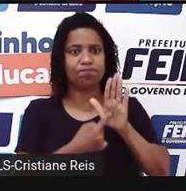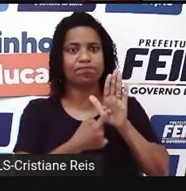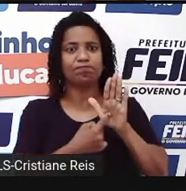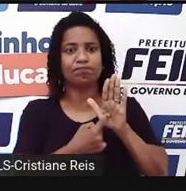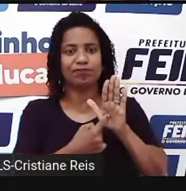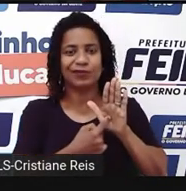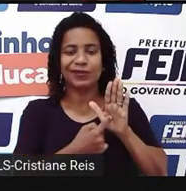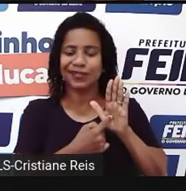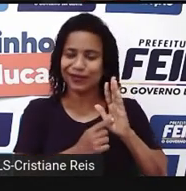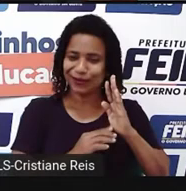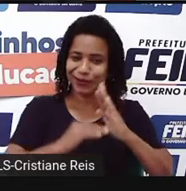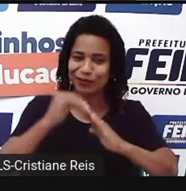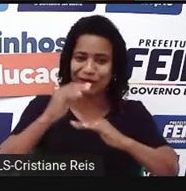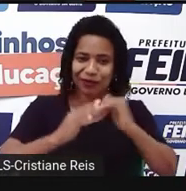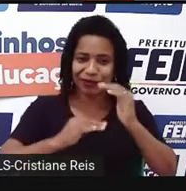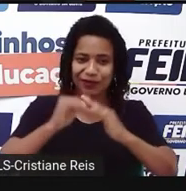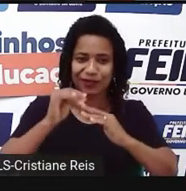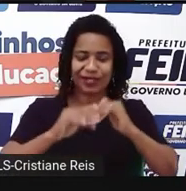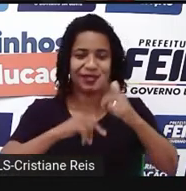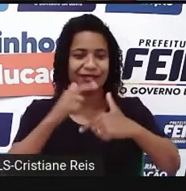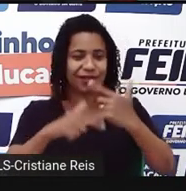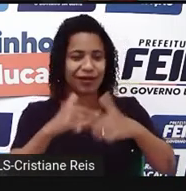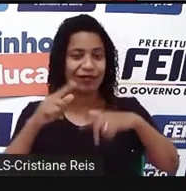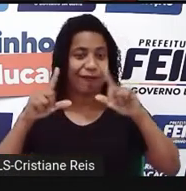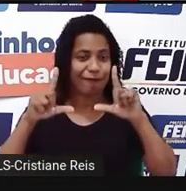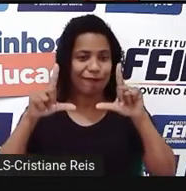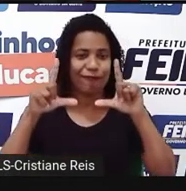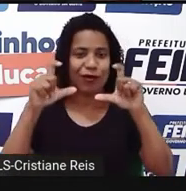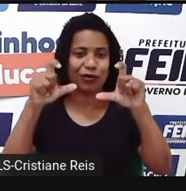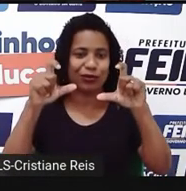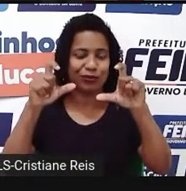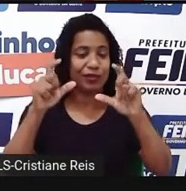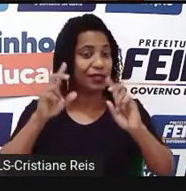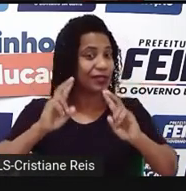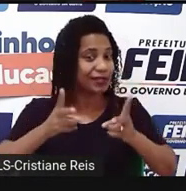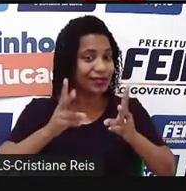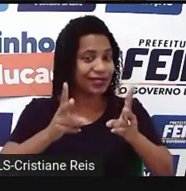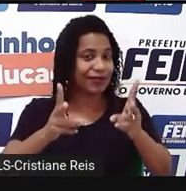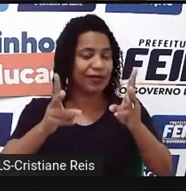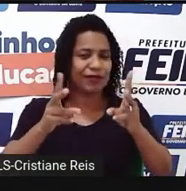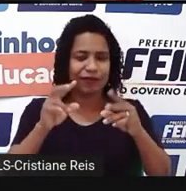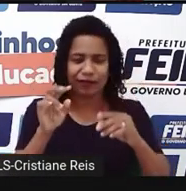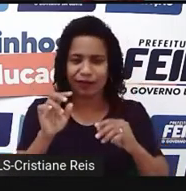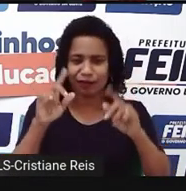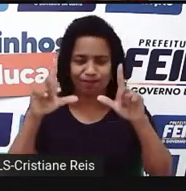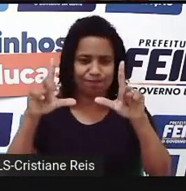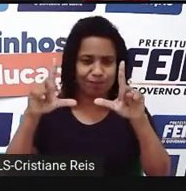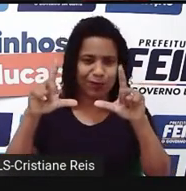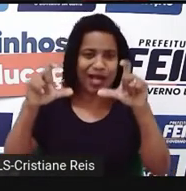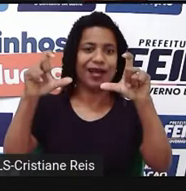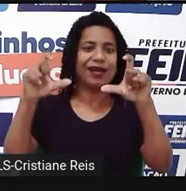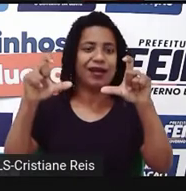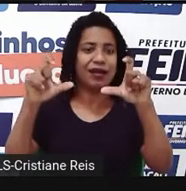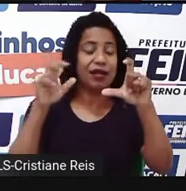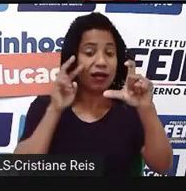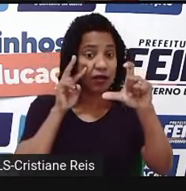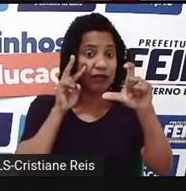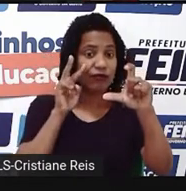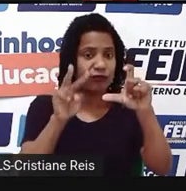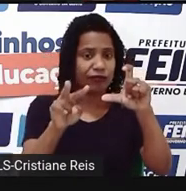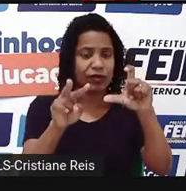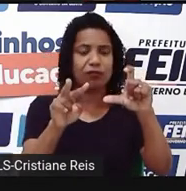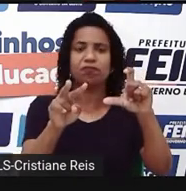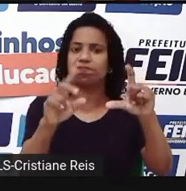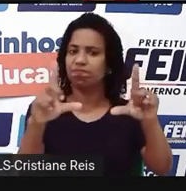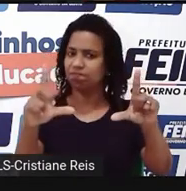profissionais que trabalham nesse ramo, eles buscam sempre flagrar um aspecto da realidade que